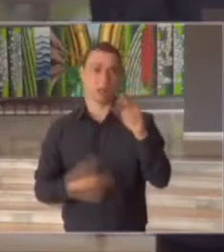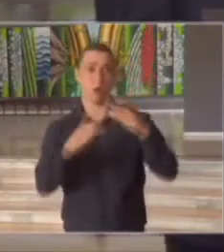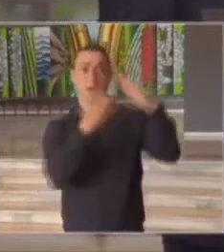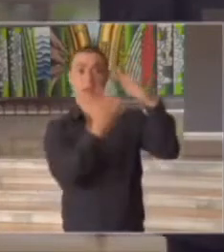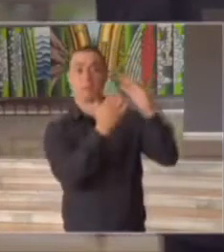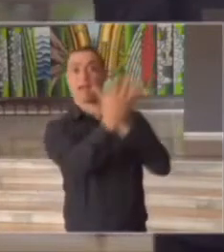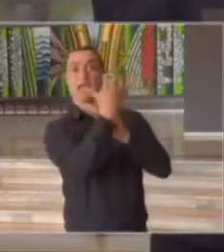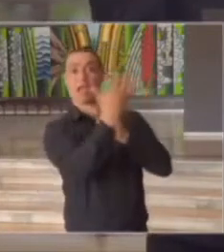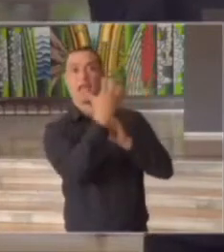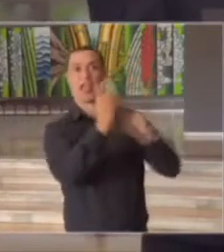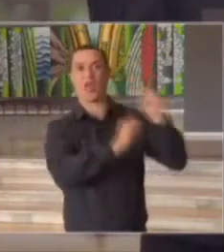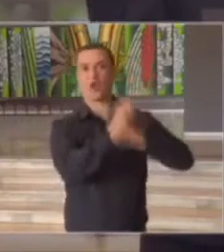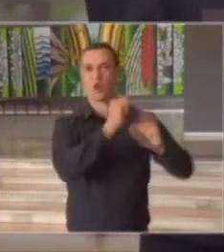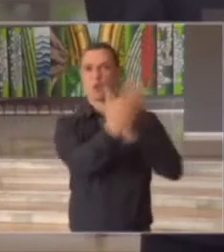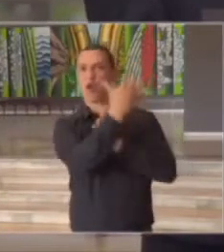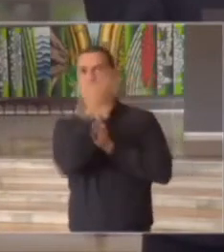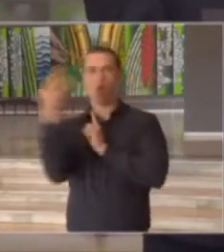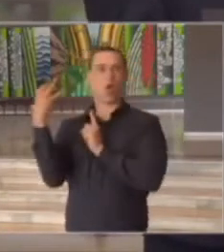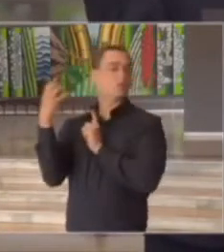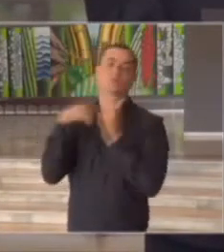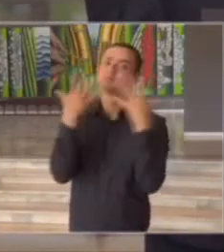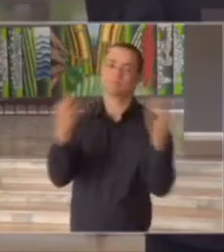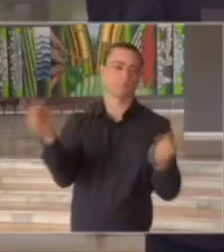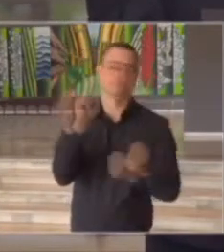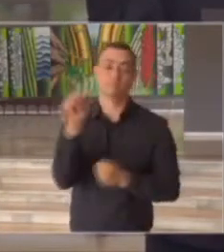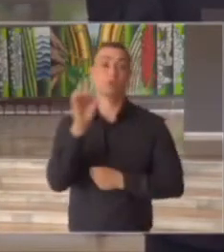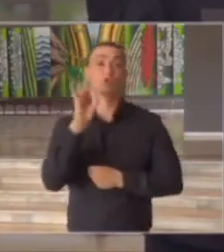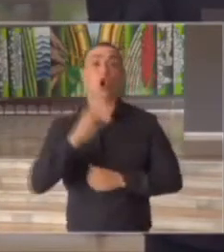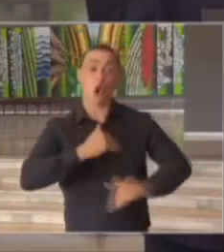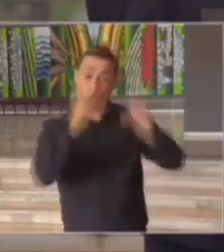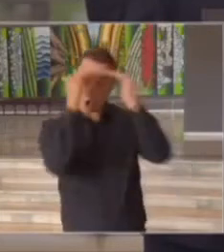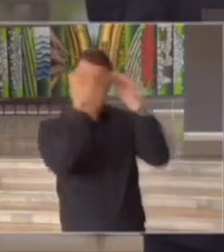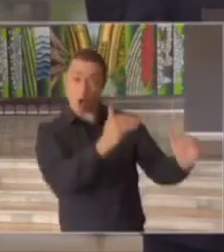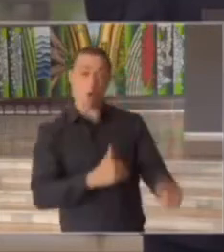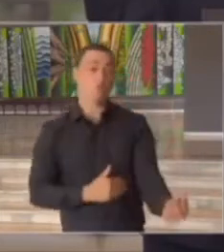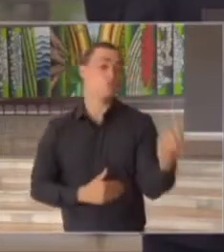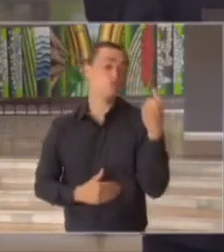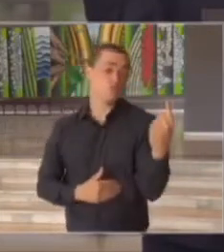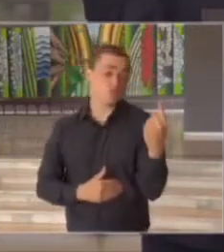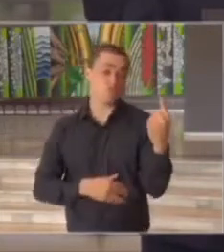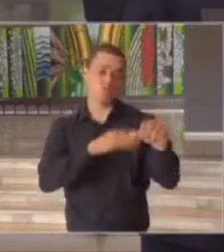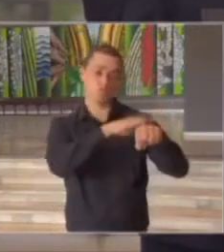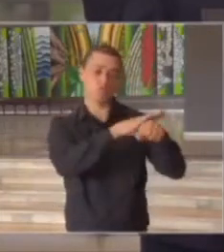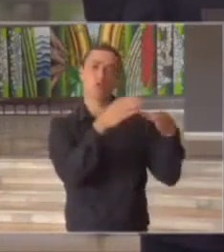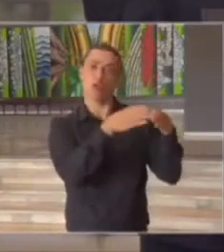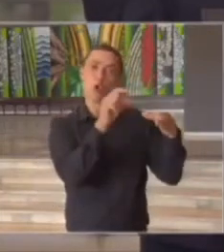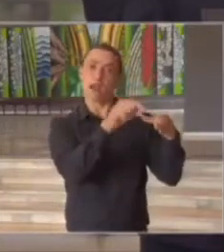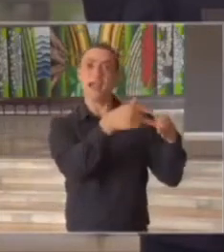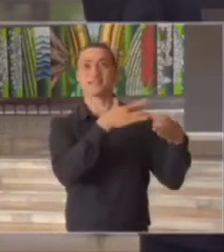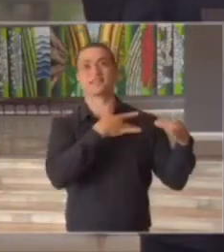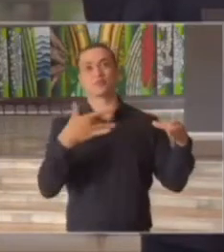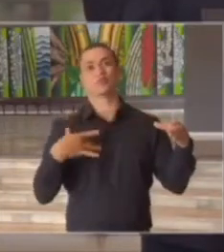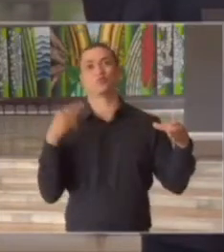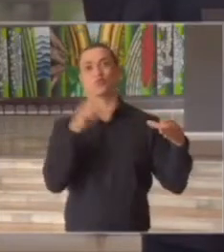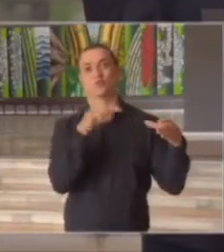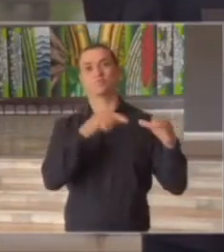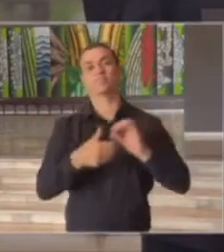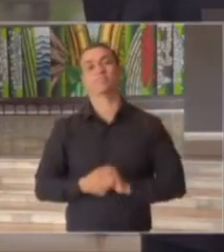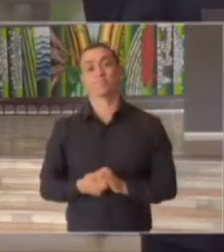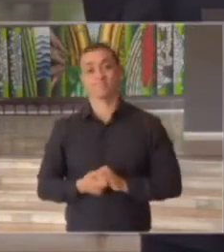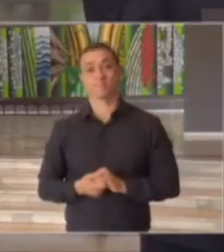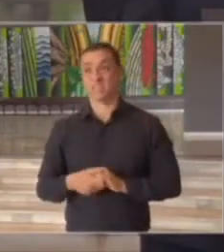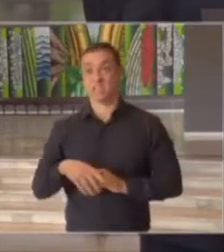Paulo é a saúde para aquelas que avançam e aquelas que regrelem hoje infelizmente